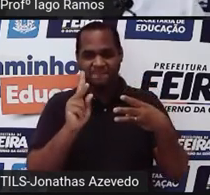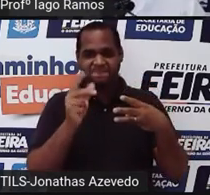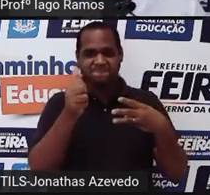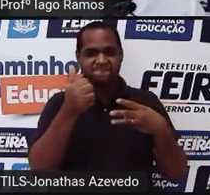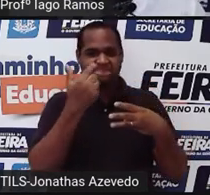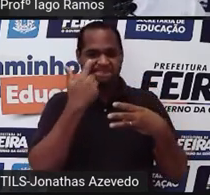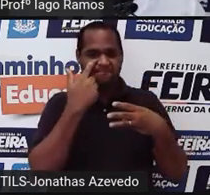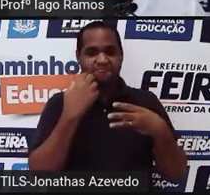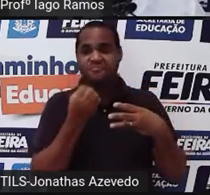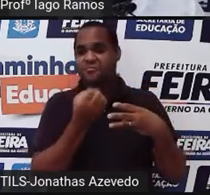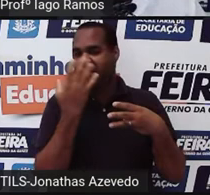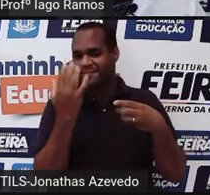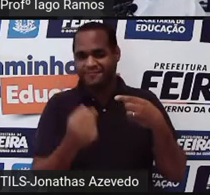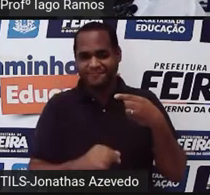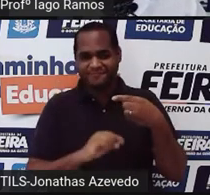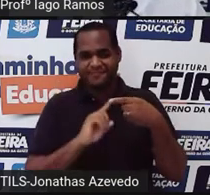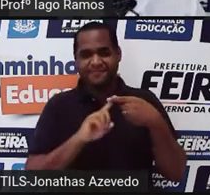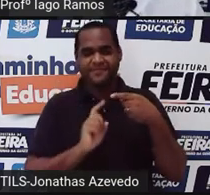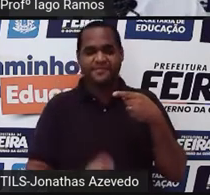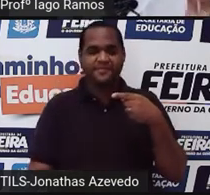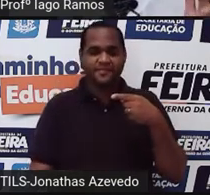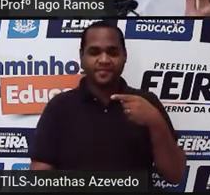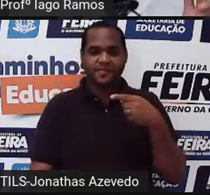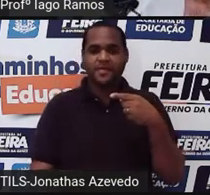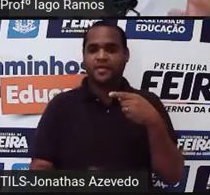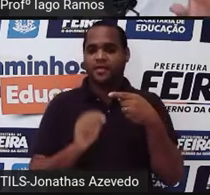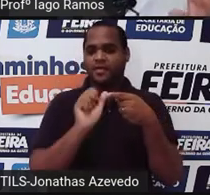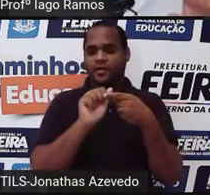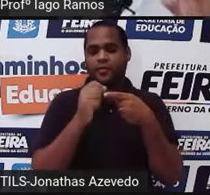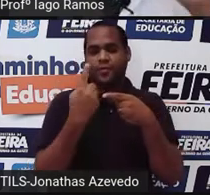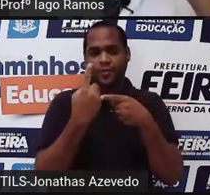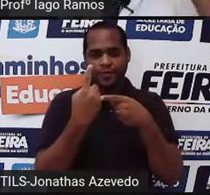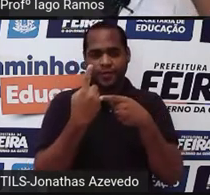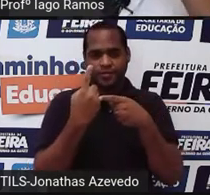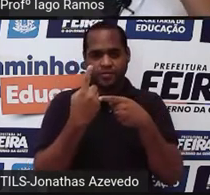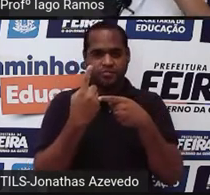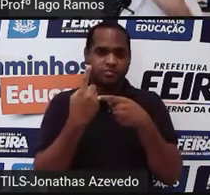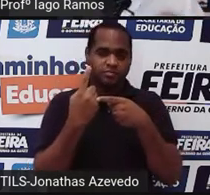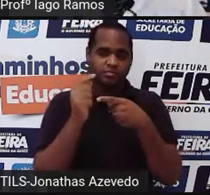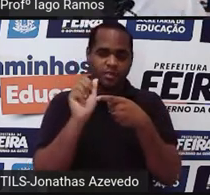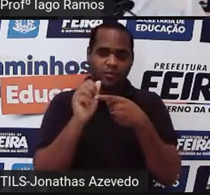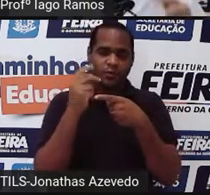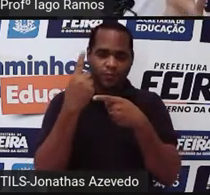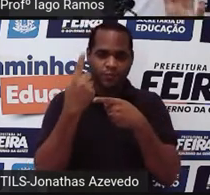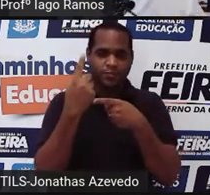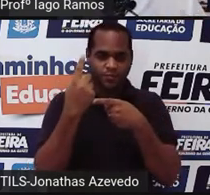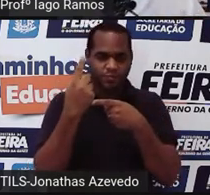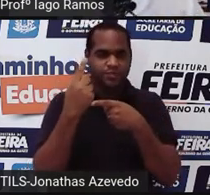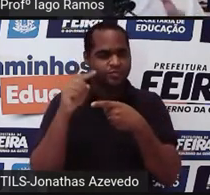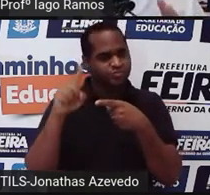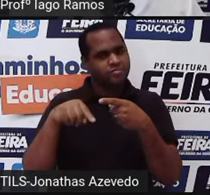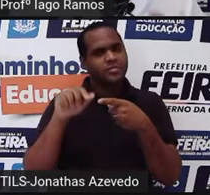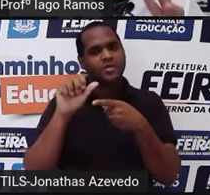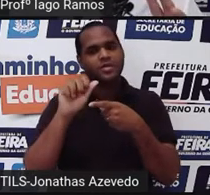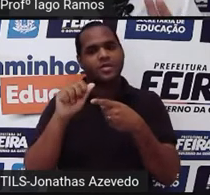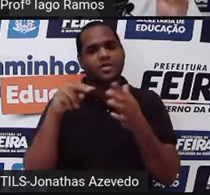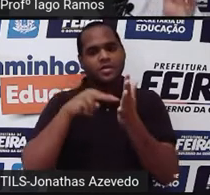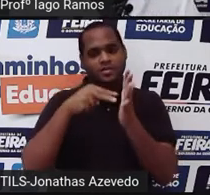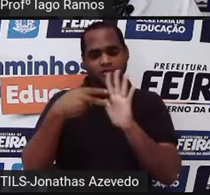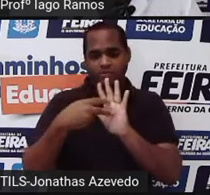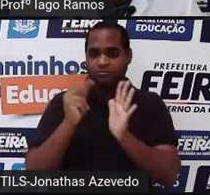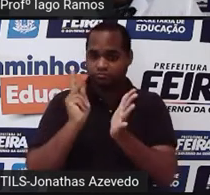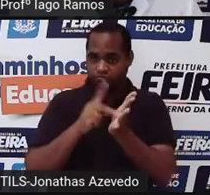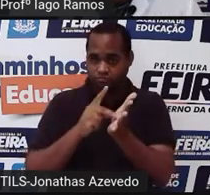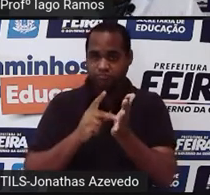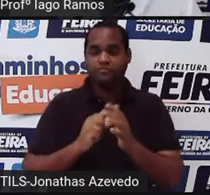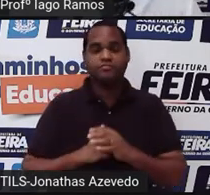Quais potenciações? A primeira ali tem um A elevado a um expoente 1, e esse A representa um número